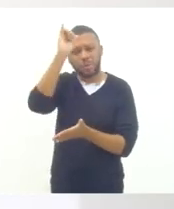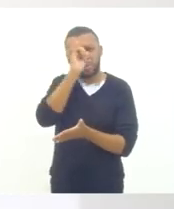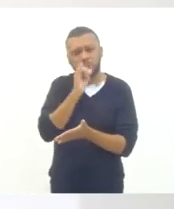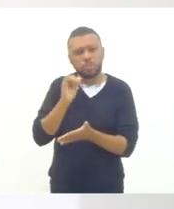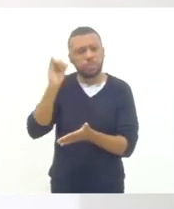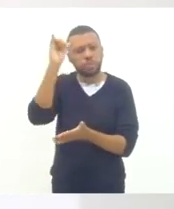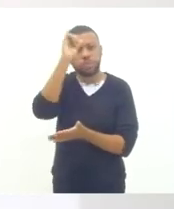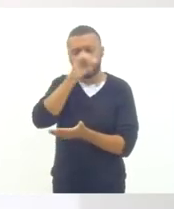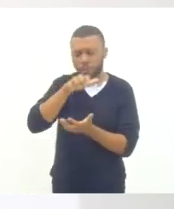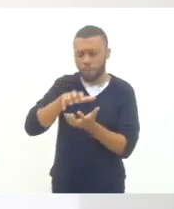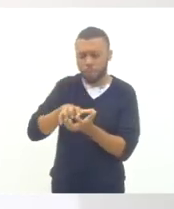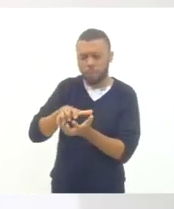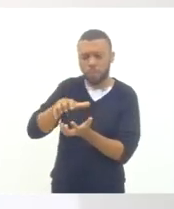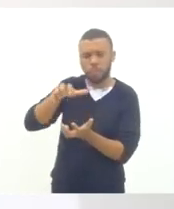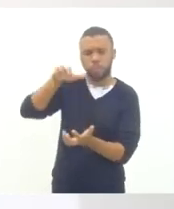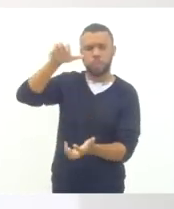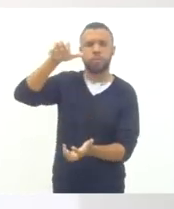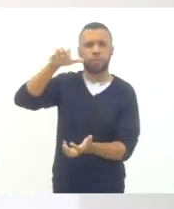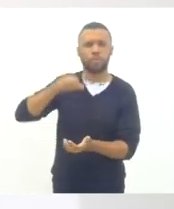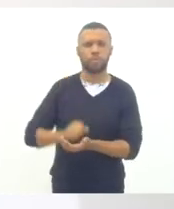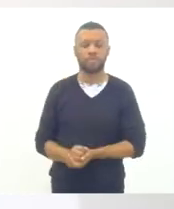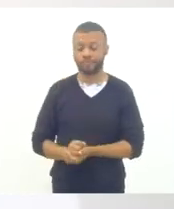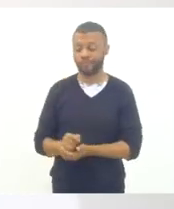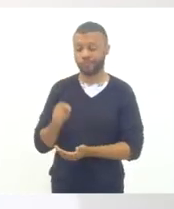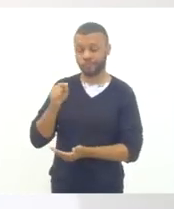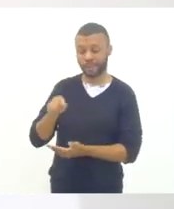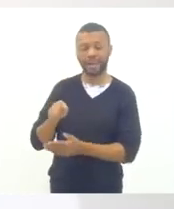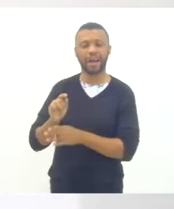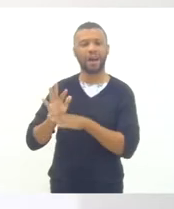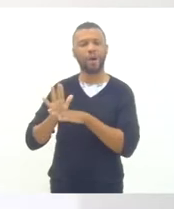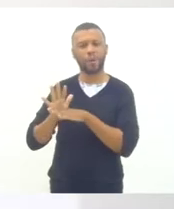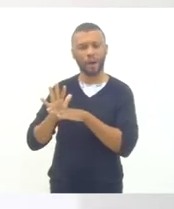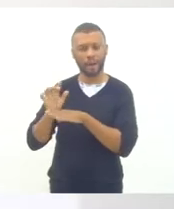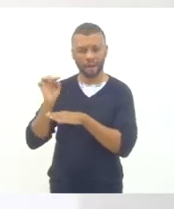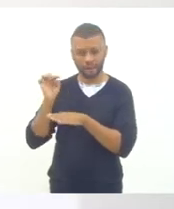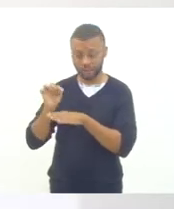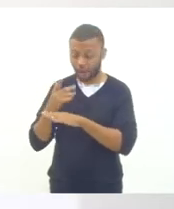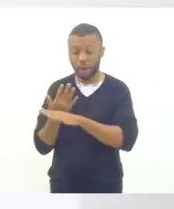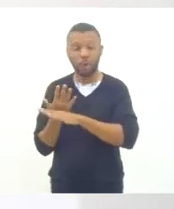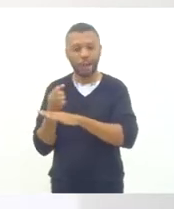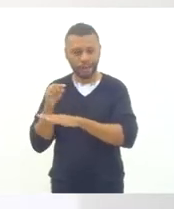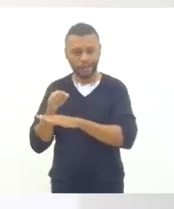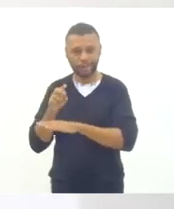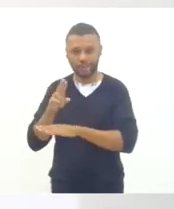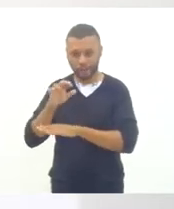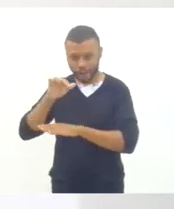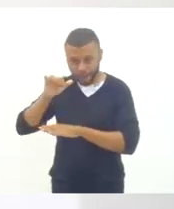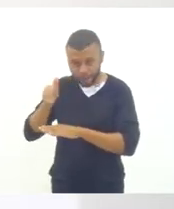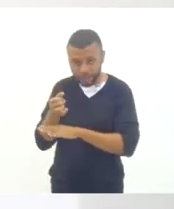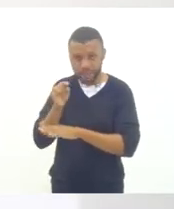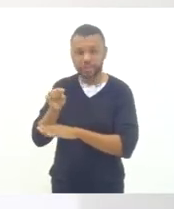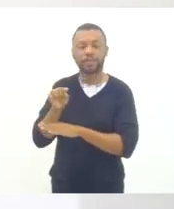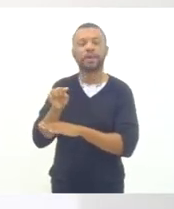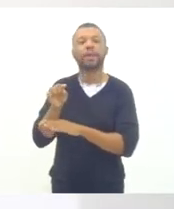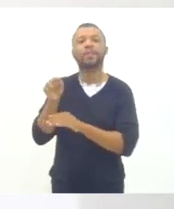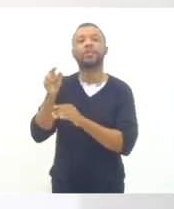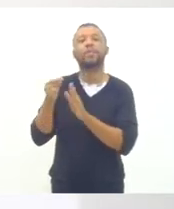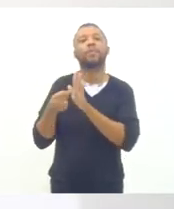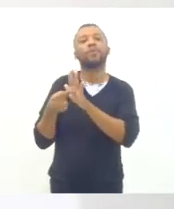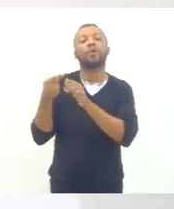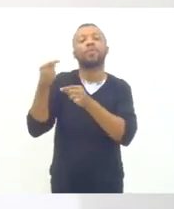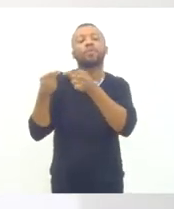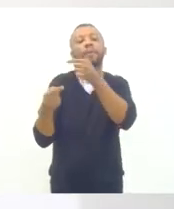porque ela foi uma universidade que trouxe, além do debate, a luta e a